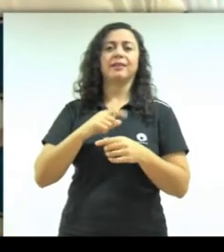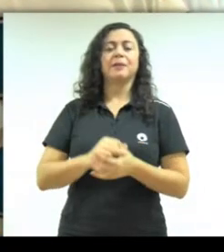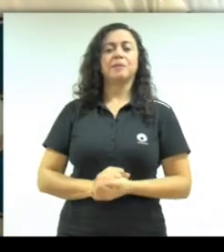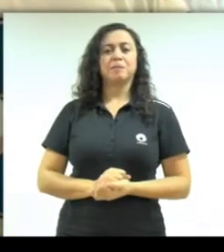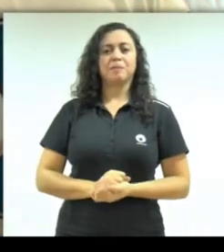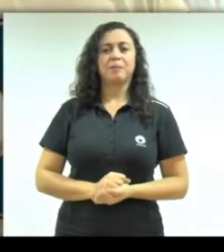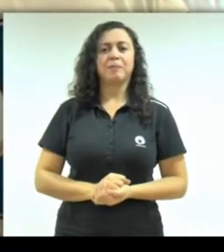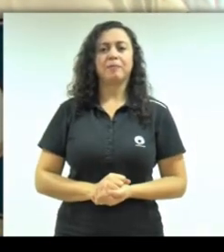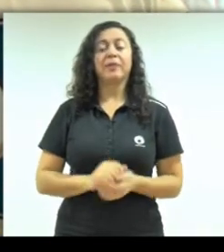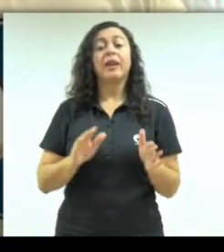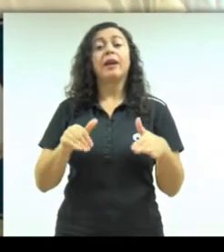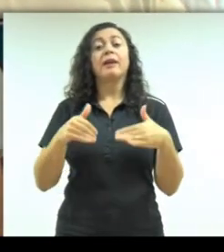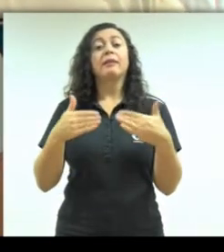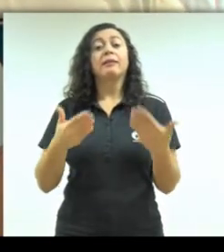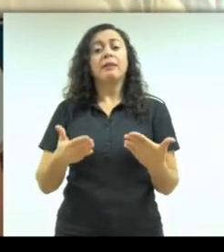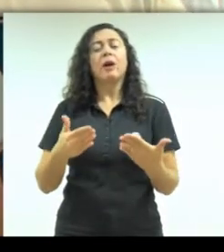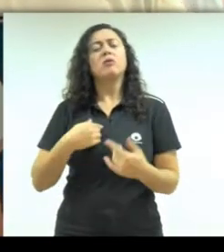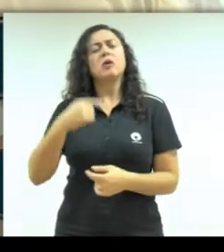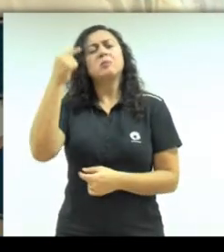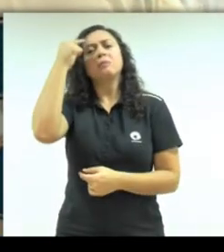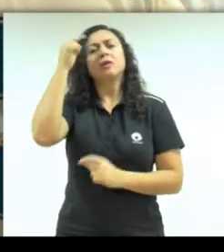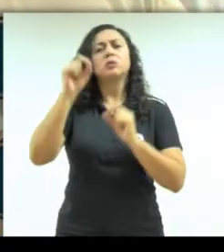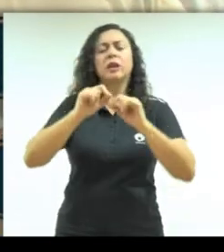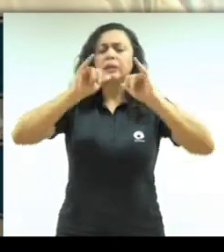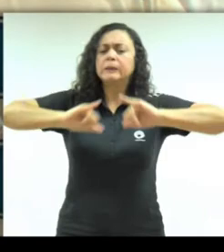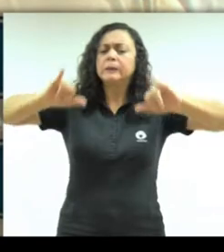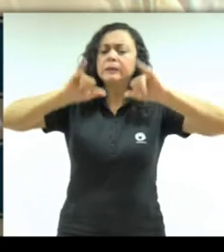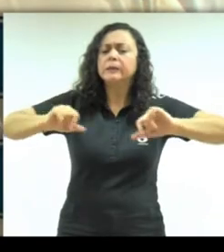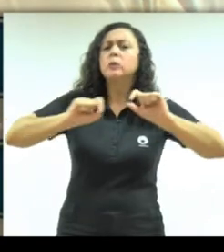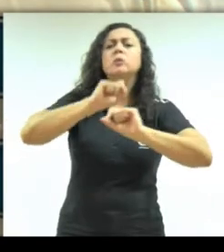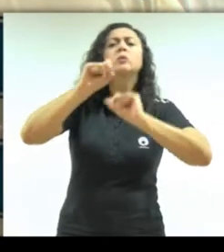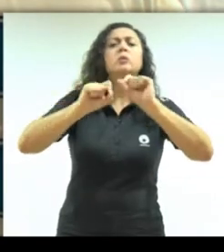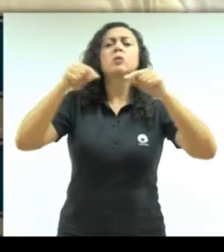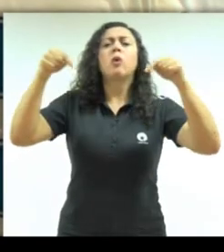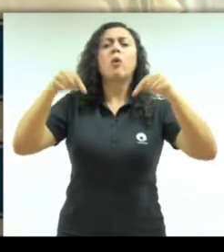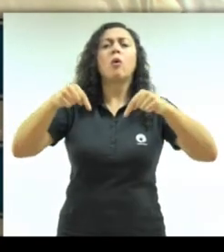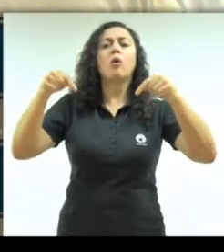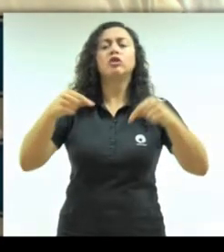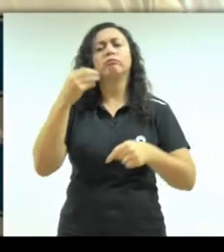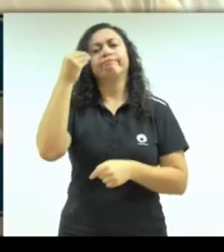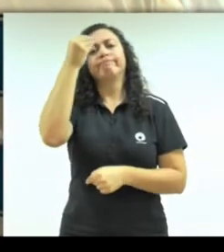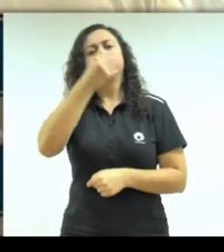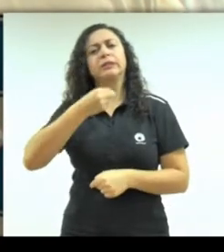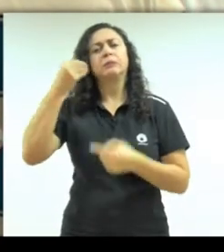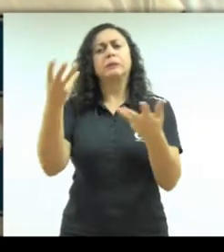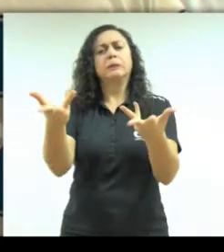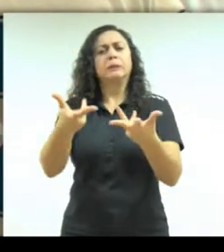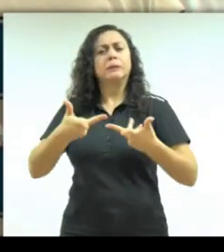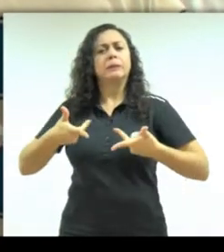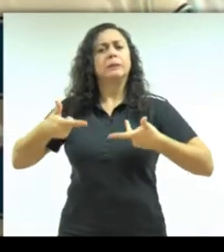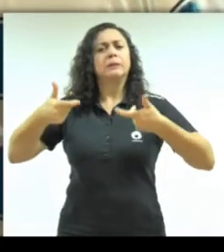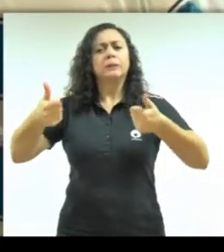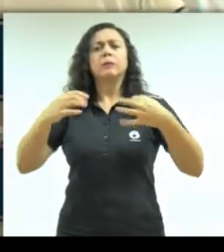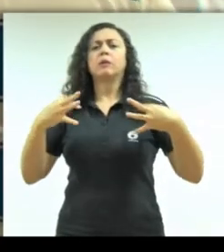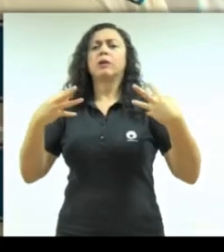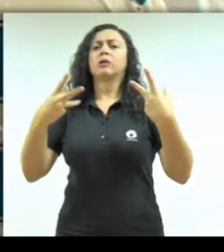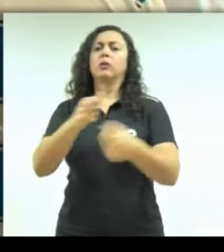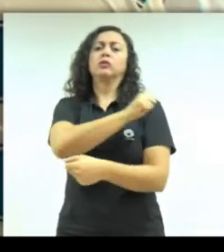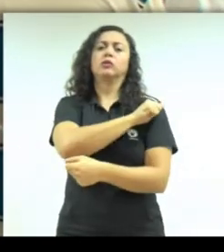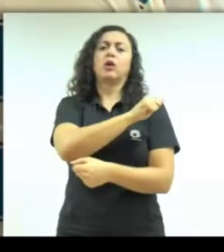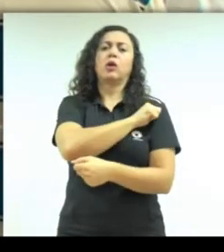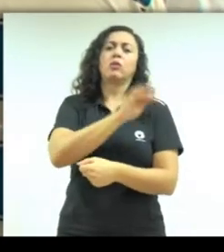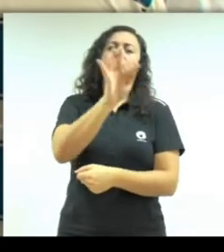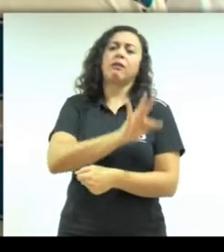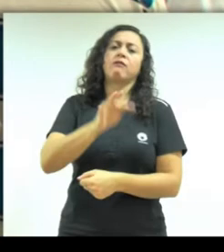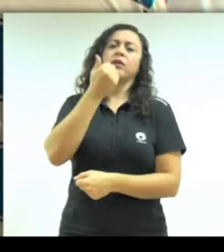Então, eu considero que essa ação de hoje está trazendo uma experiência extremamente rica aos nossos alunos da